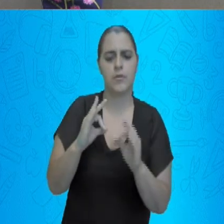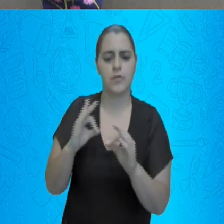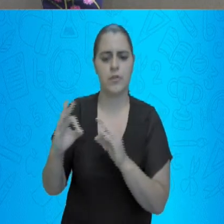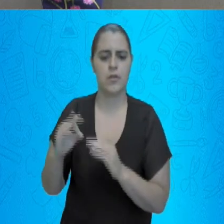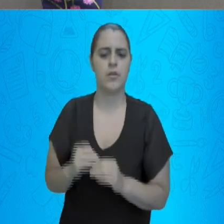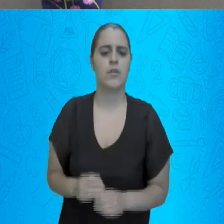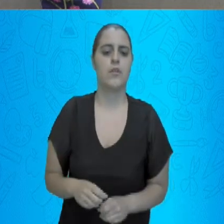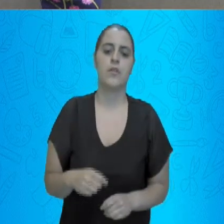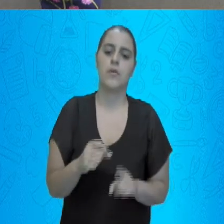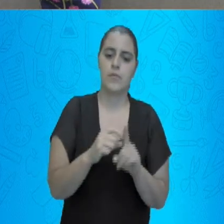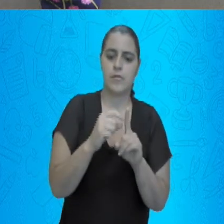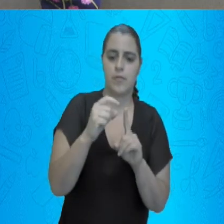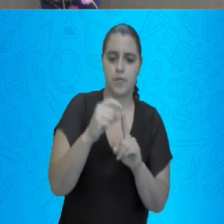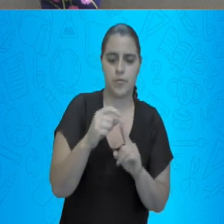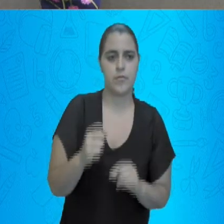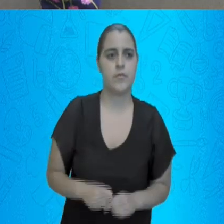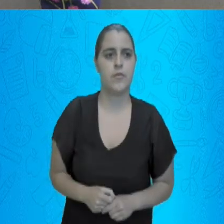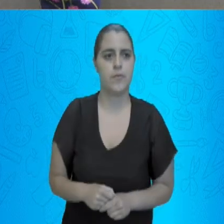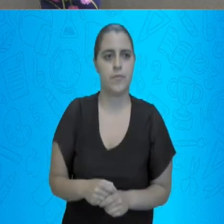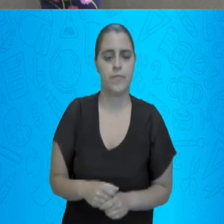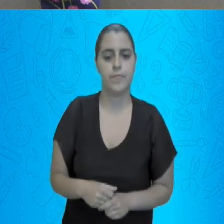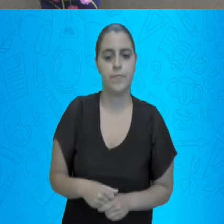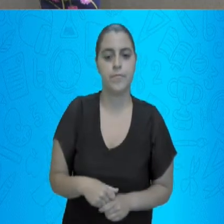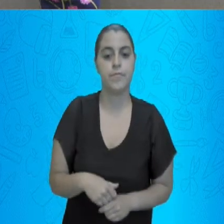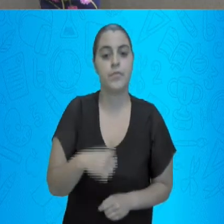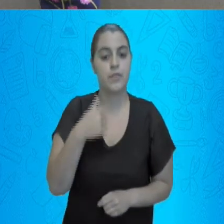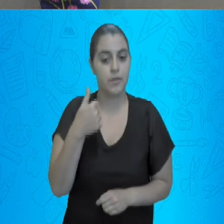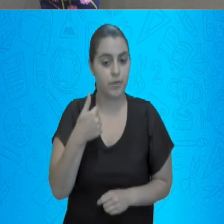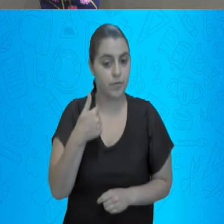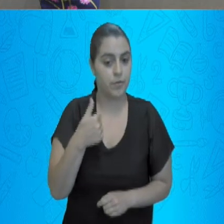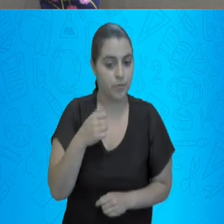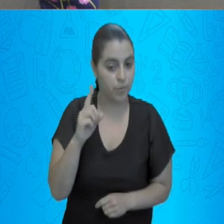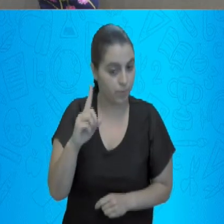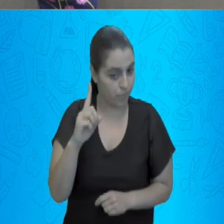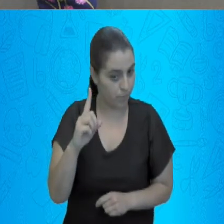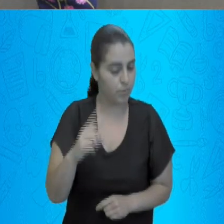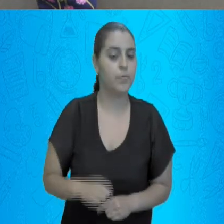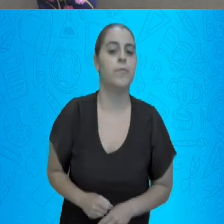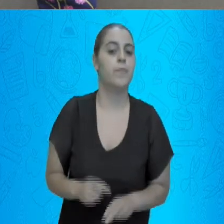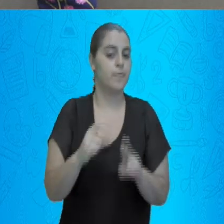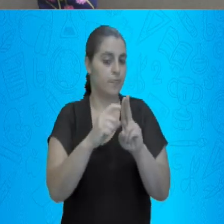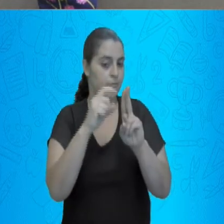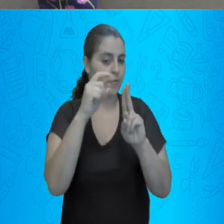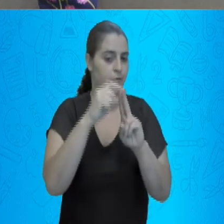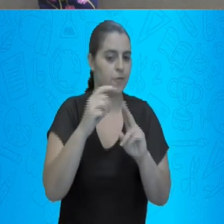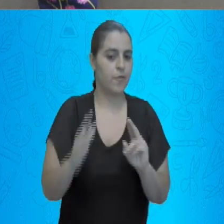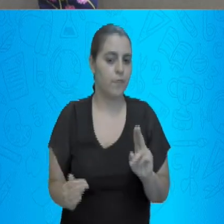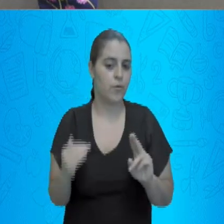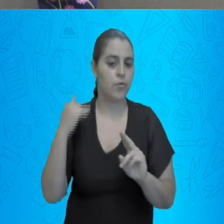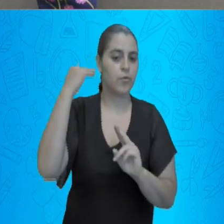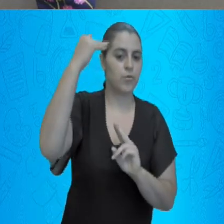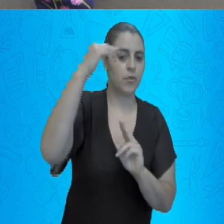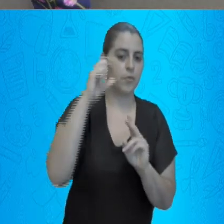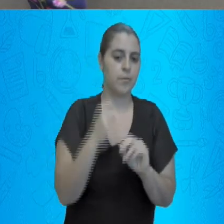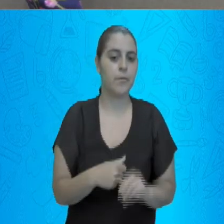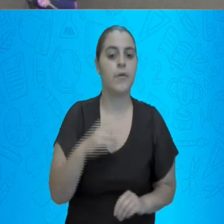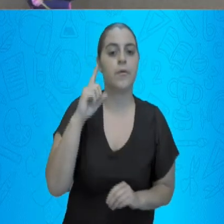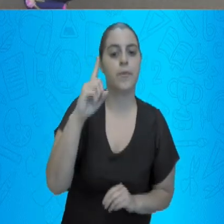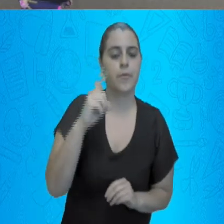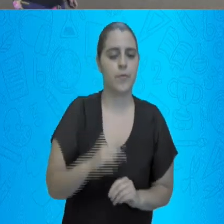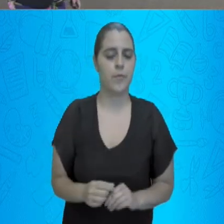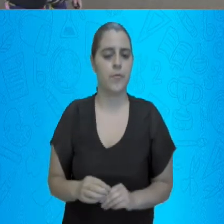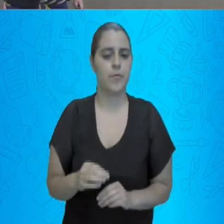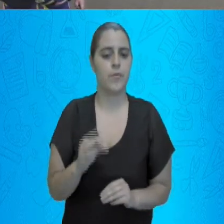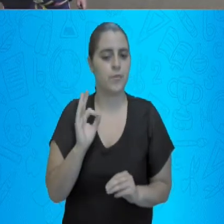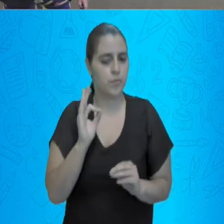unidades? E o 1 na dezena. Então, eu vou subir o 1 para o seu